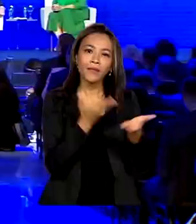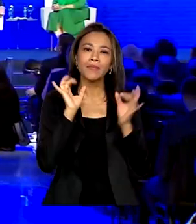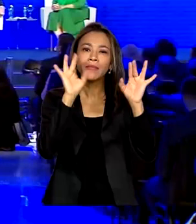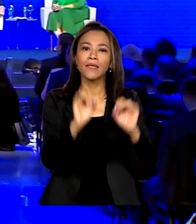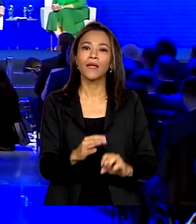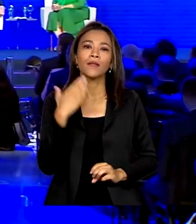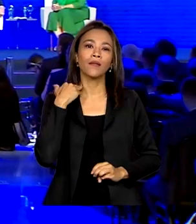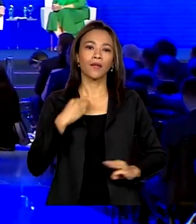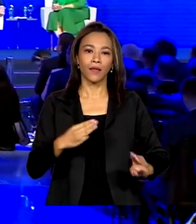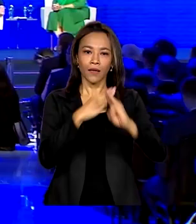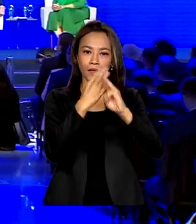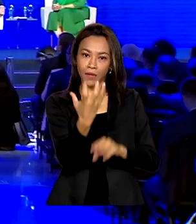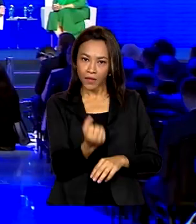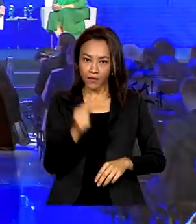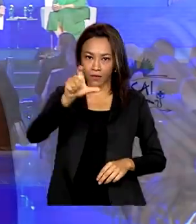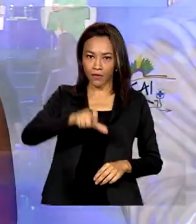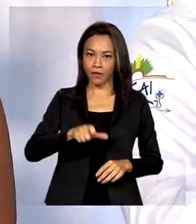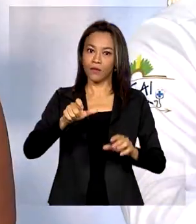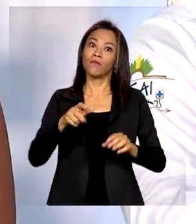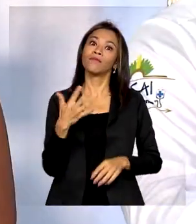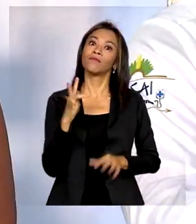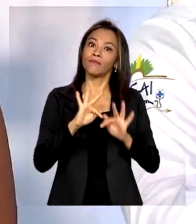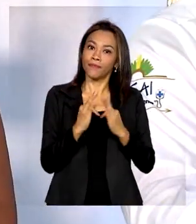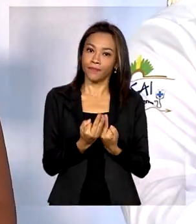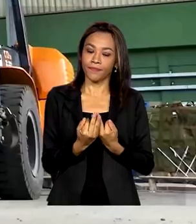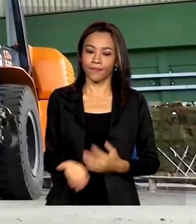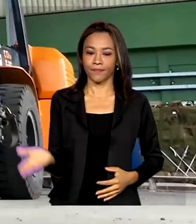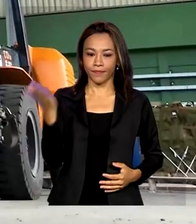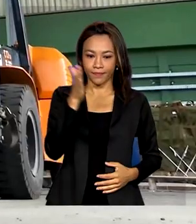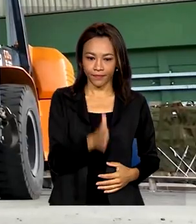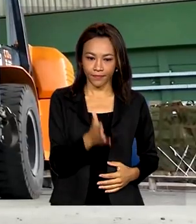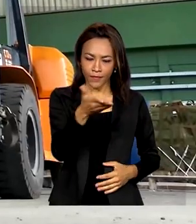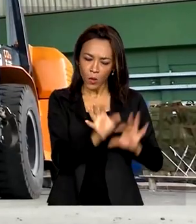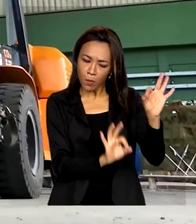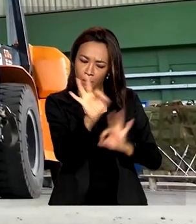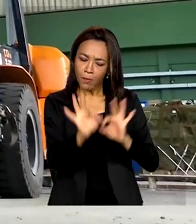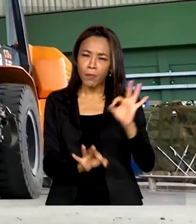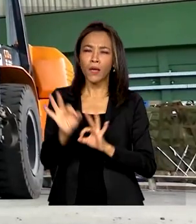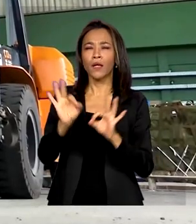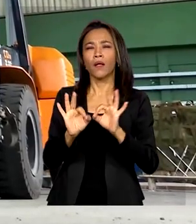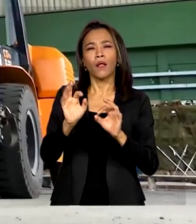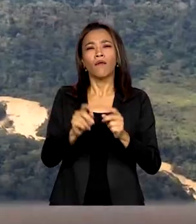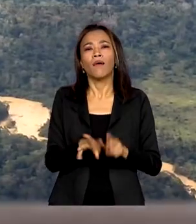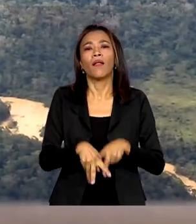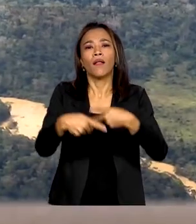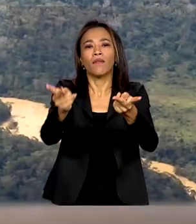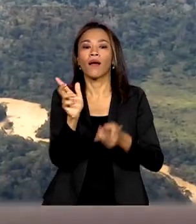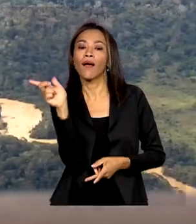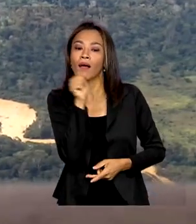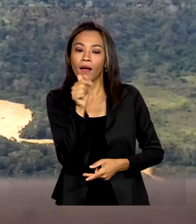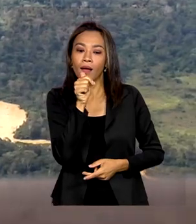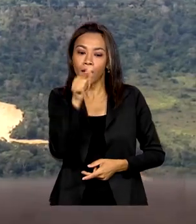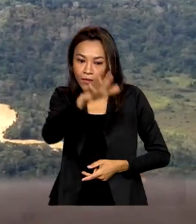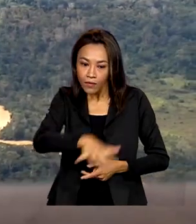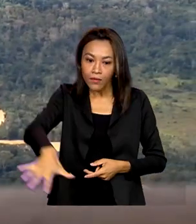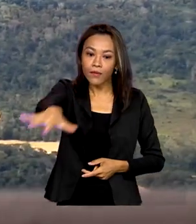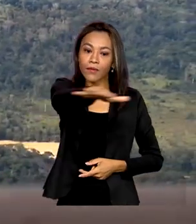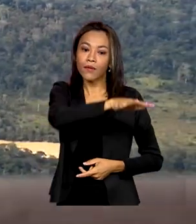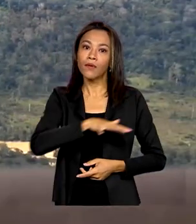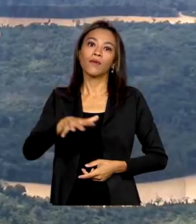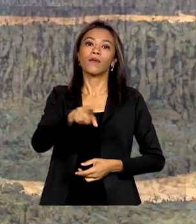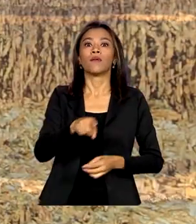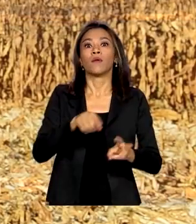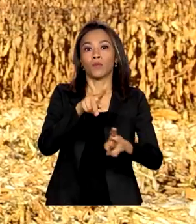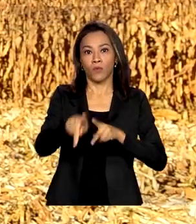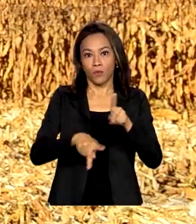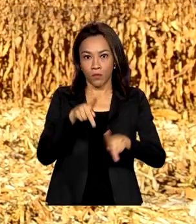receber o Bolsa Família. Plano de infraestrutura vai levar água potável ao território Yanomami.